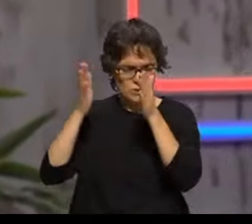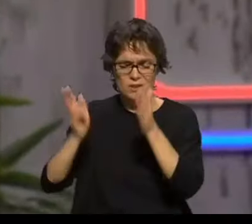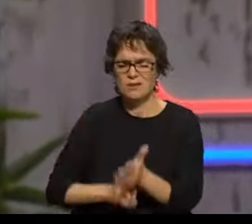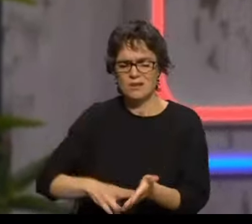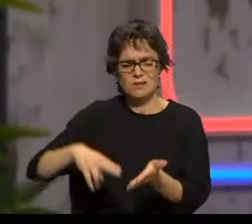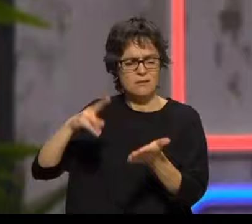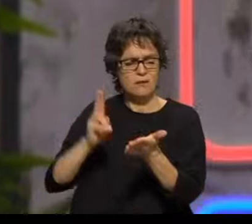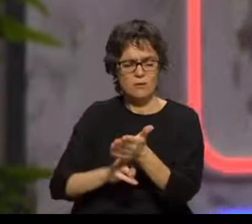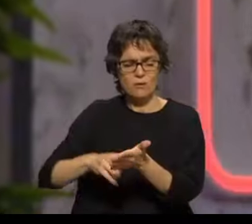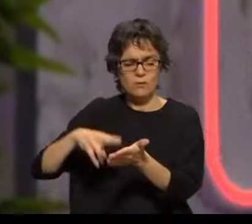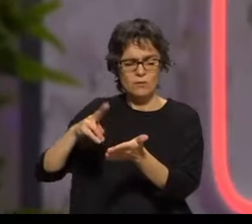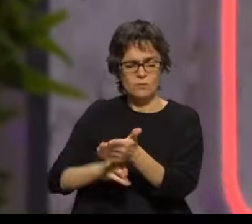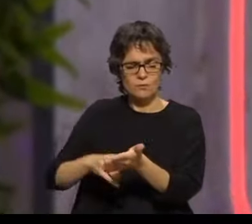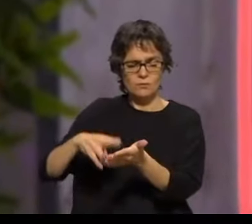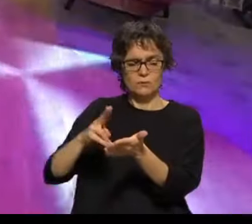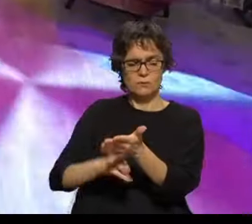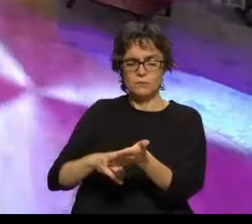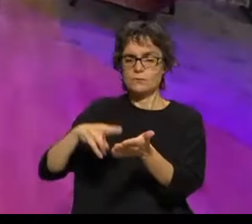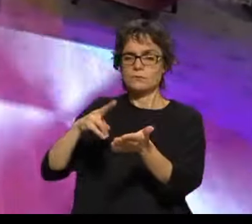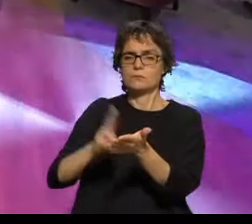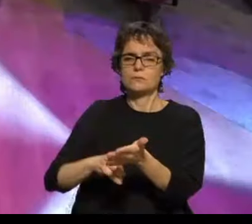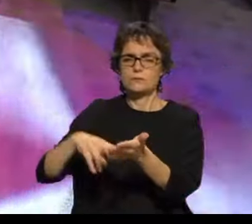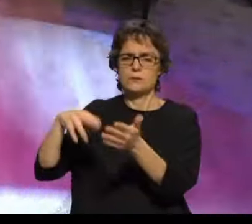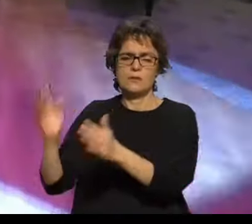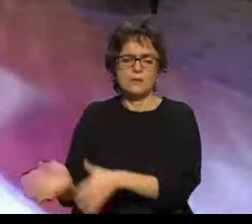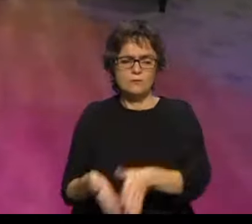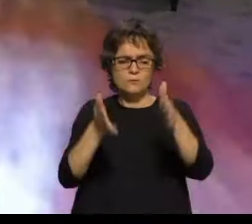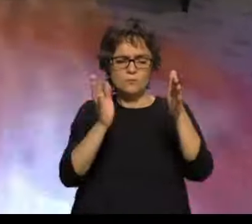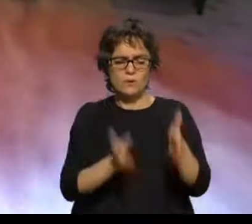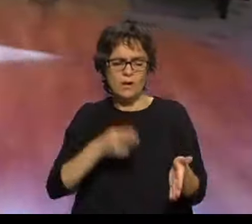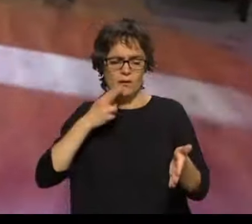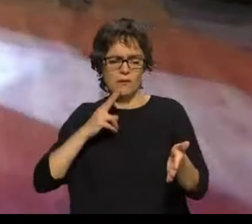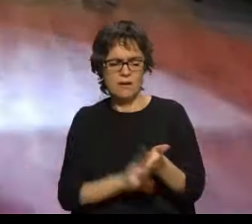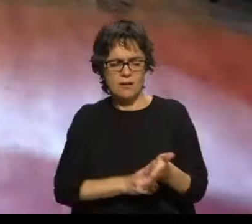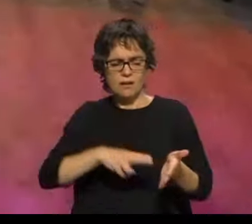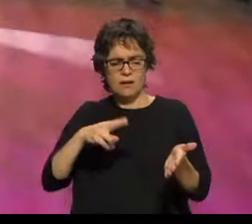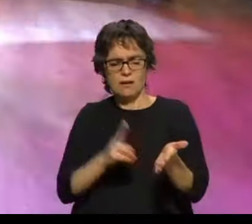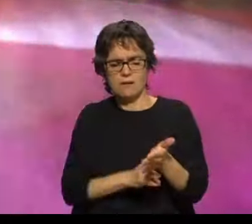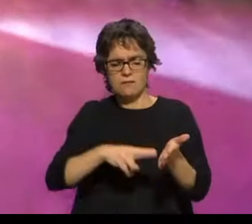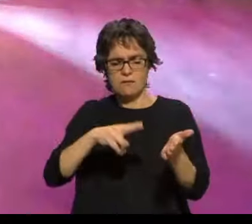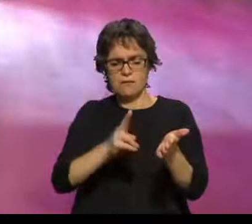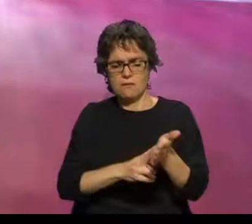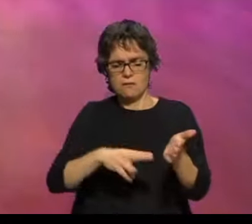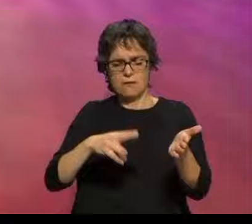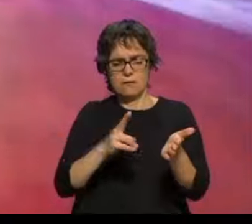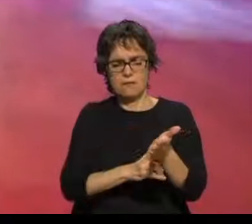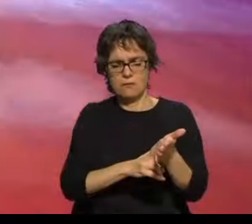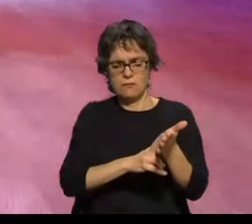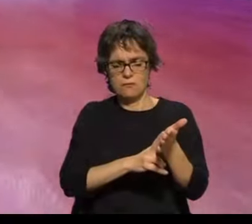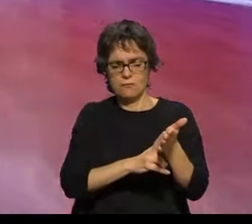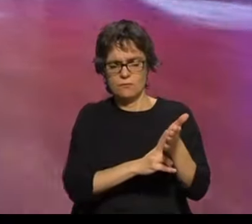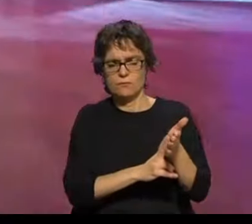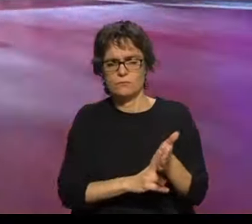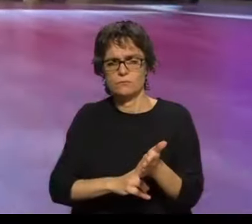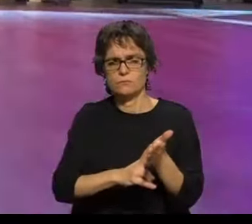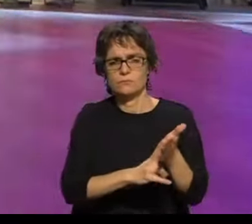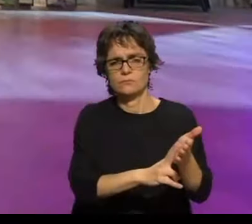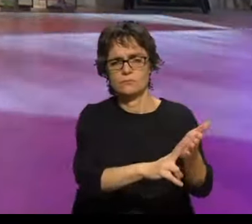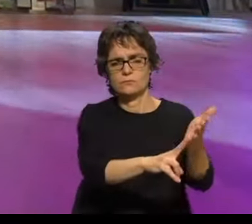da razão Ficar do lado da razão